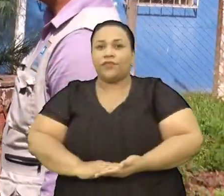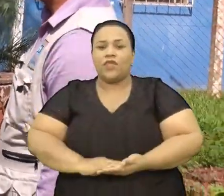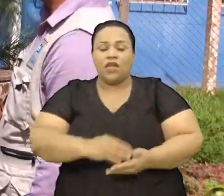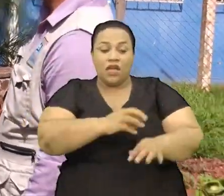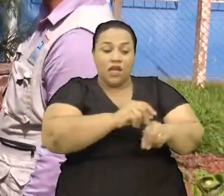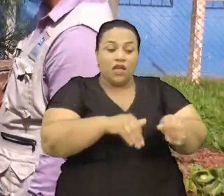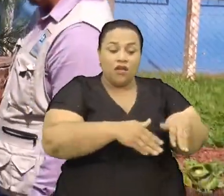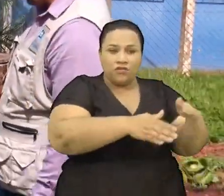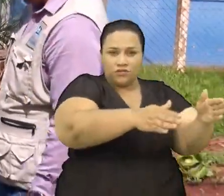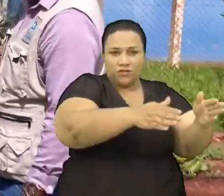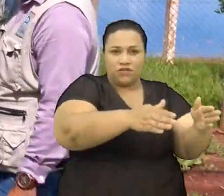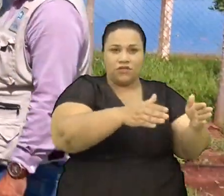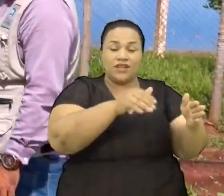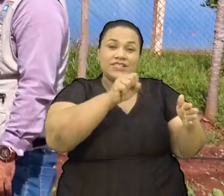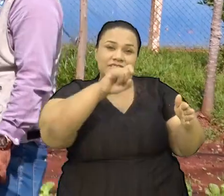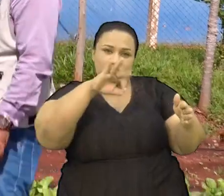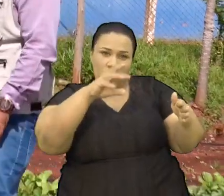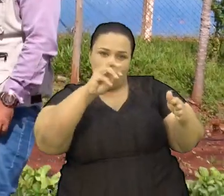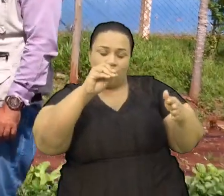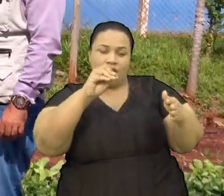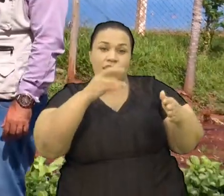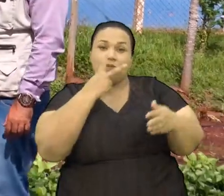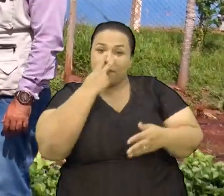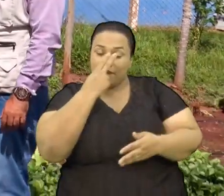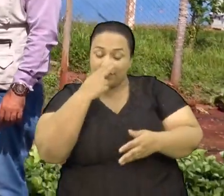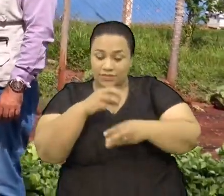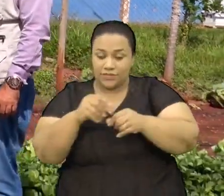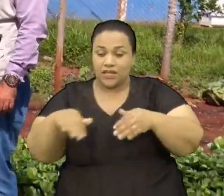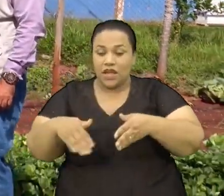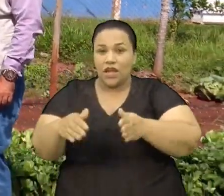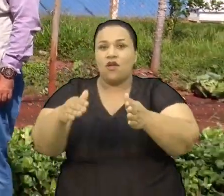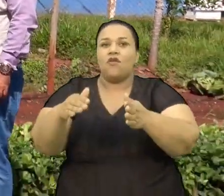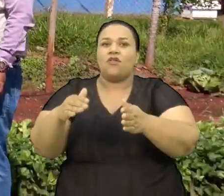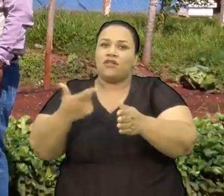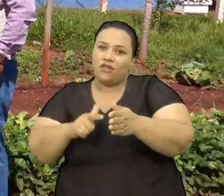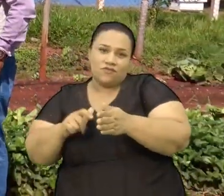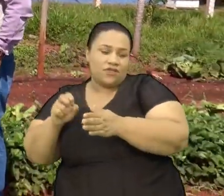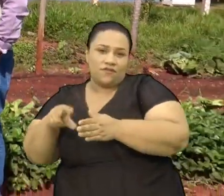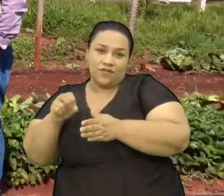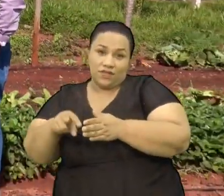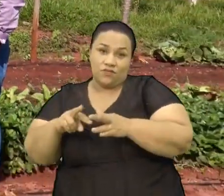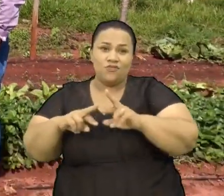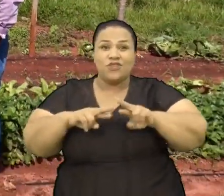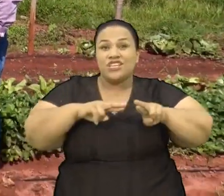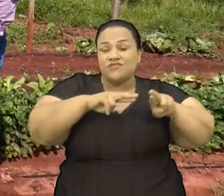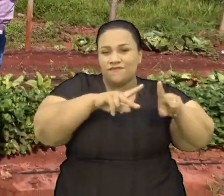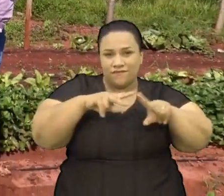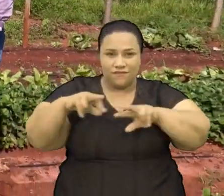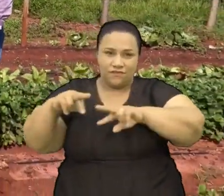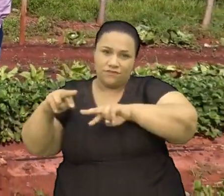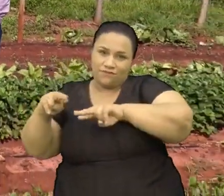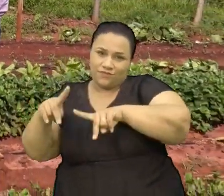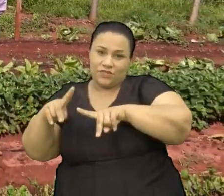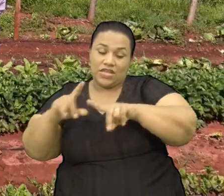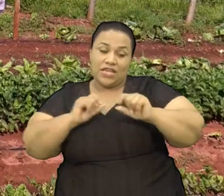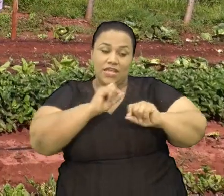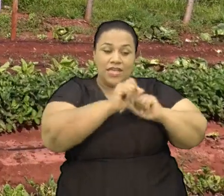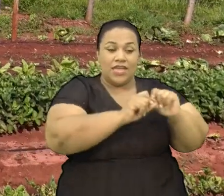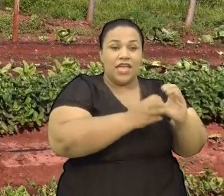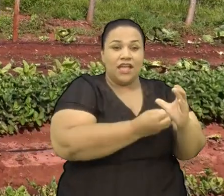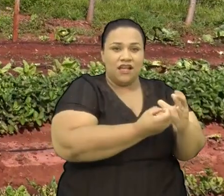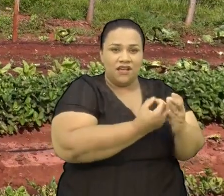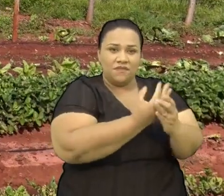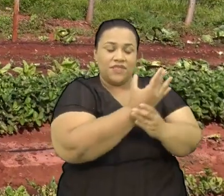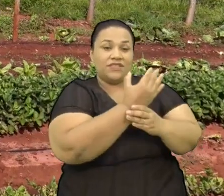horta sintrópica é irmã da horta orgânica E o que difere ela da outra horta É que ela produz